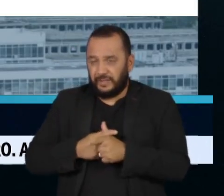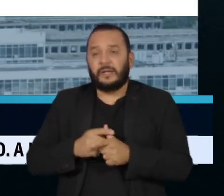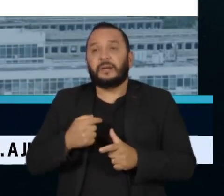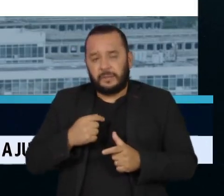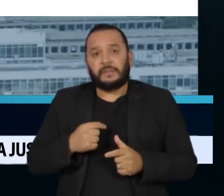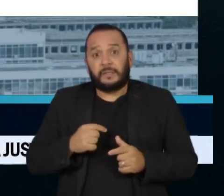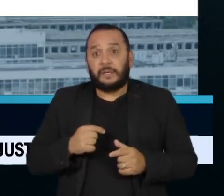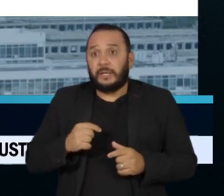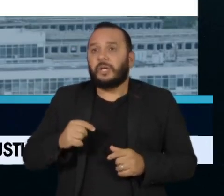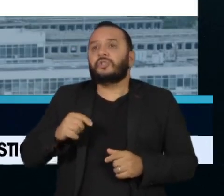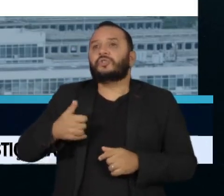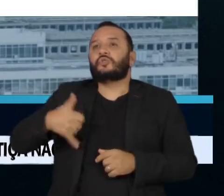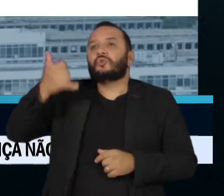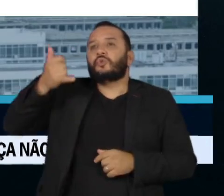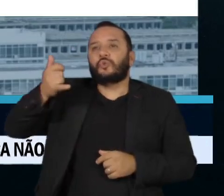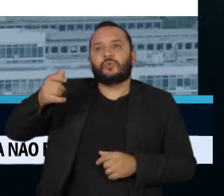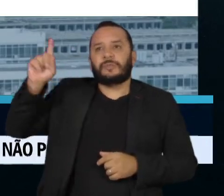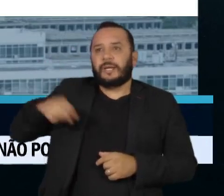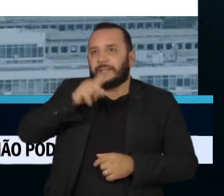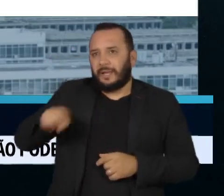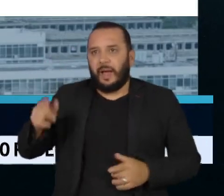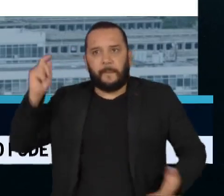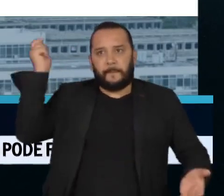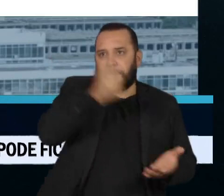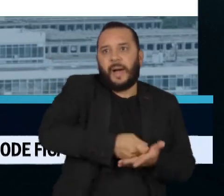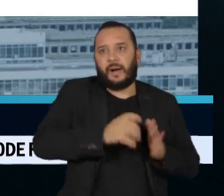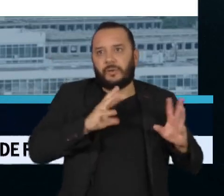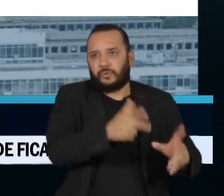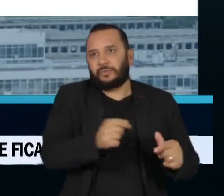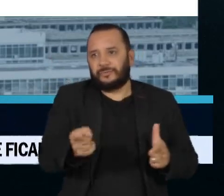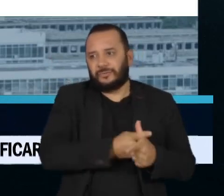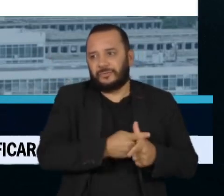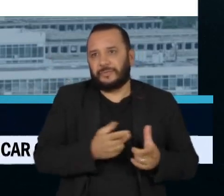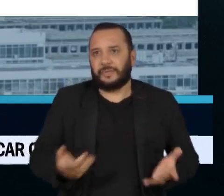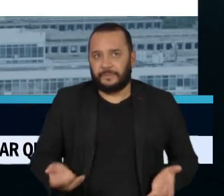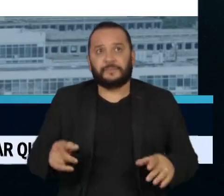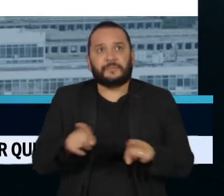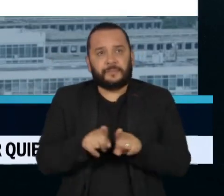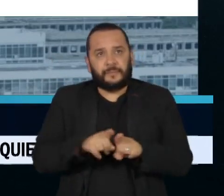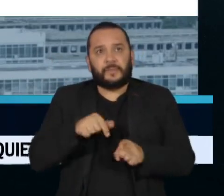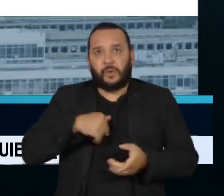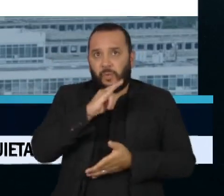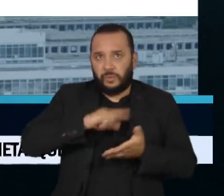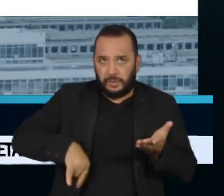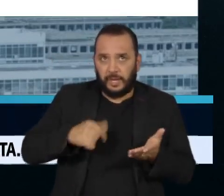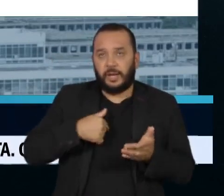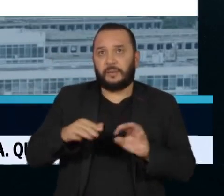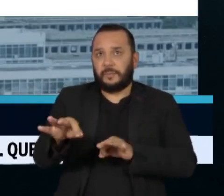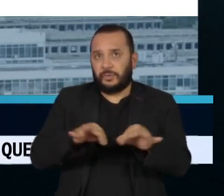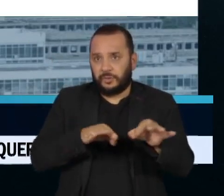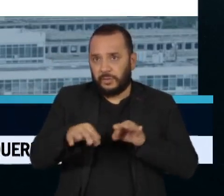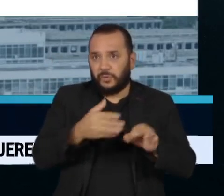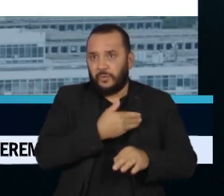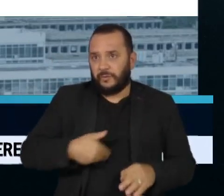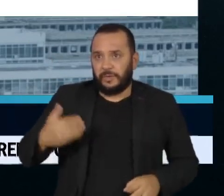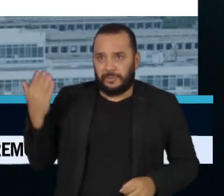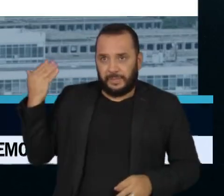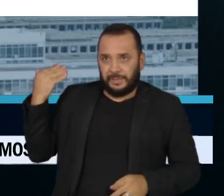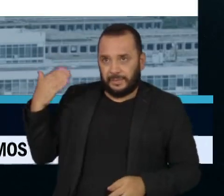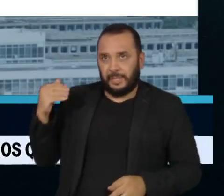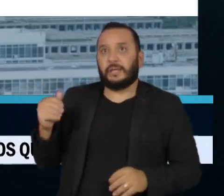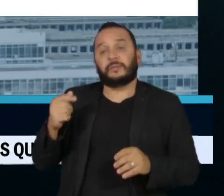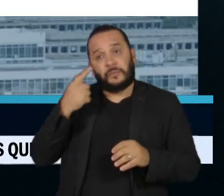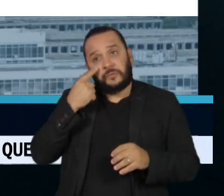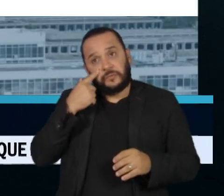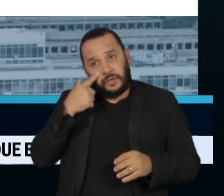juros para quem quitar as dívidas com a União. Além disso, contratos e programas firmados pelo governo anterior deverão